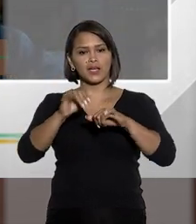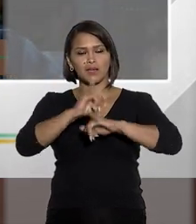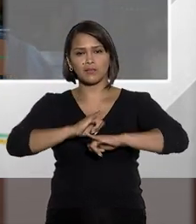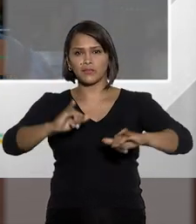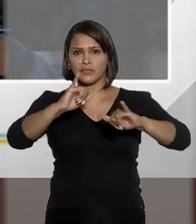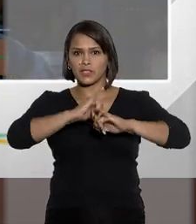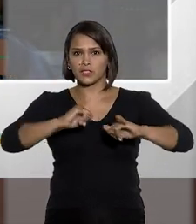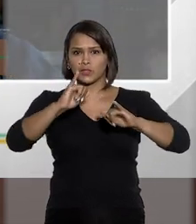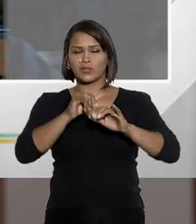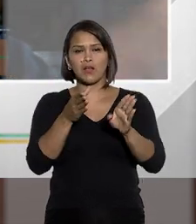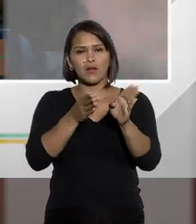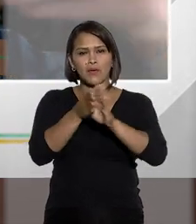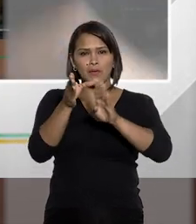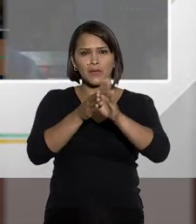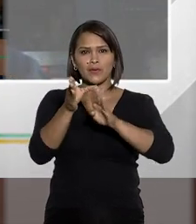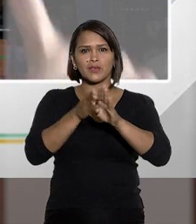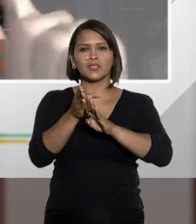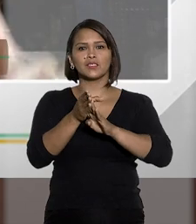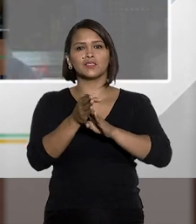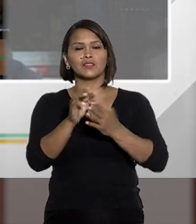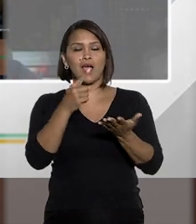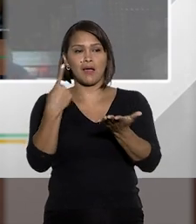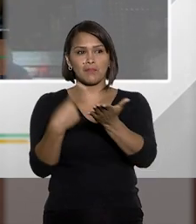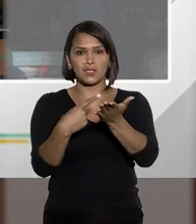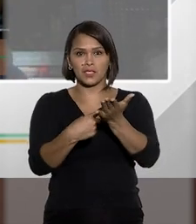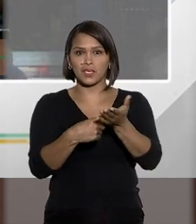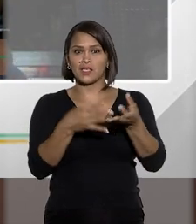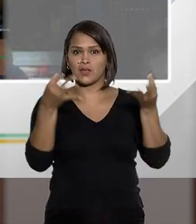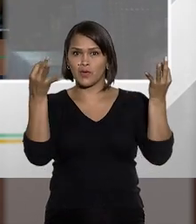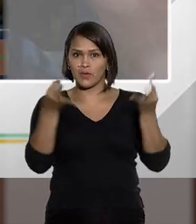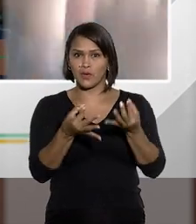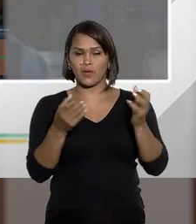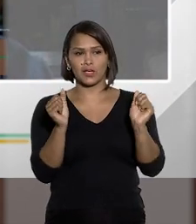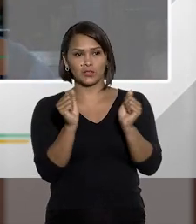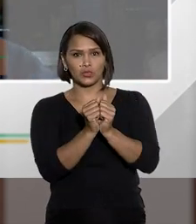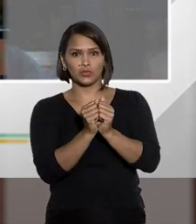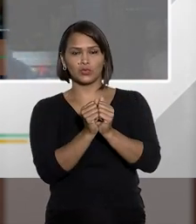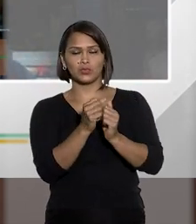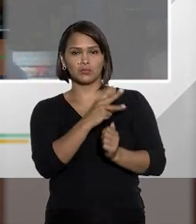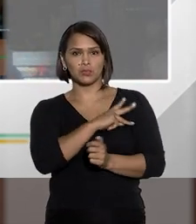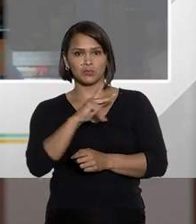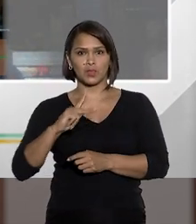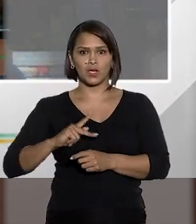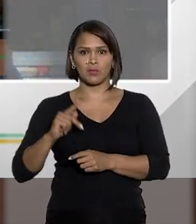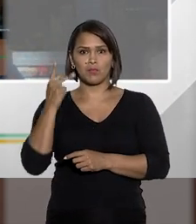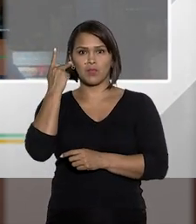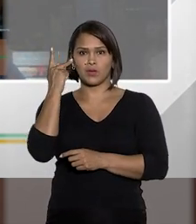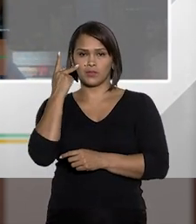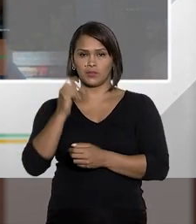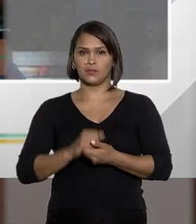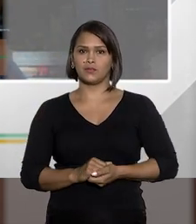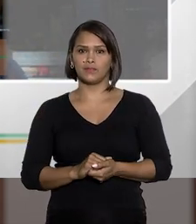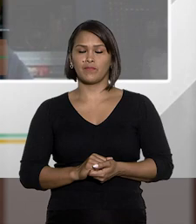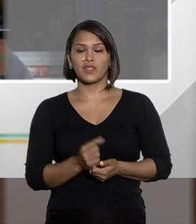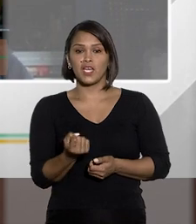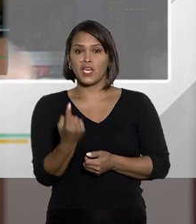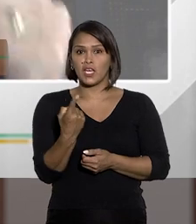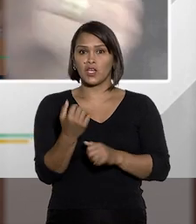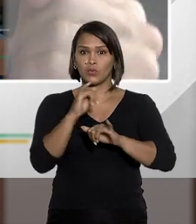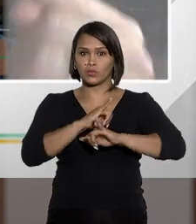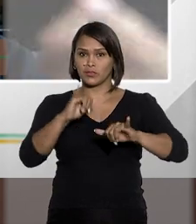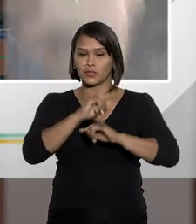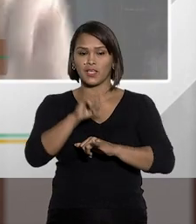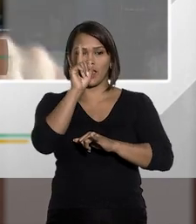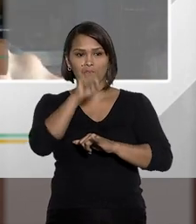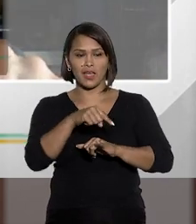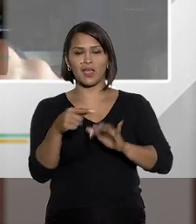enunciados para orientar a correta aplicação da lei junto aos membros do Ministério Público paulista. E um